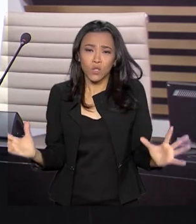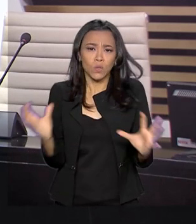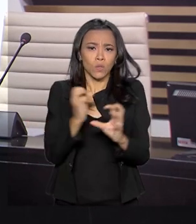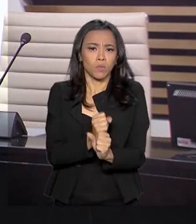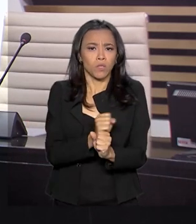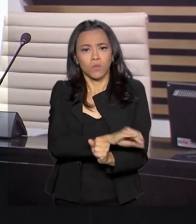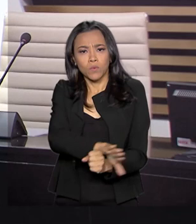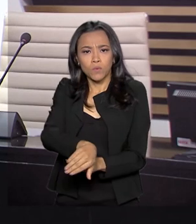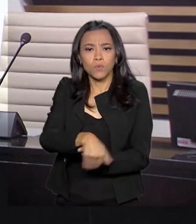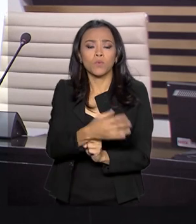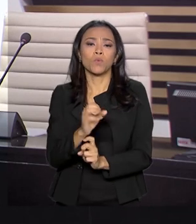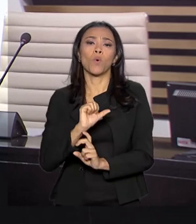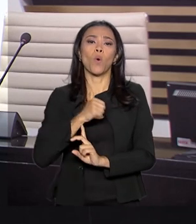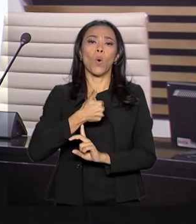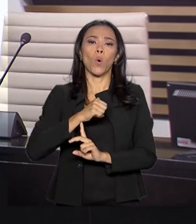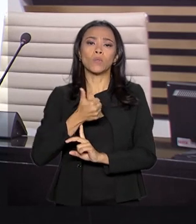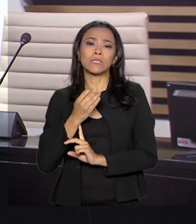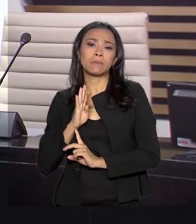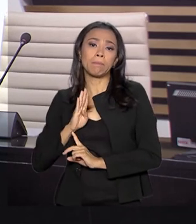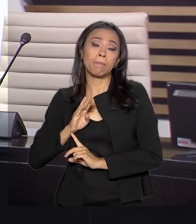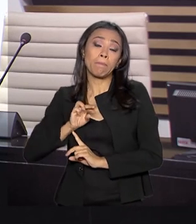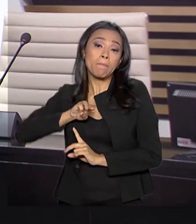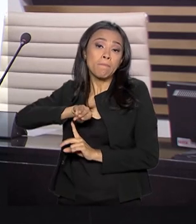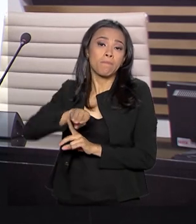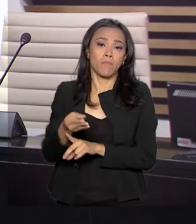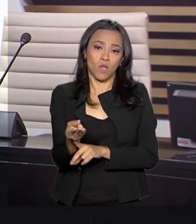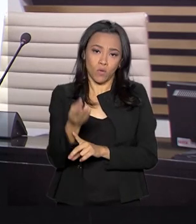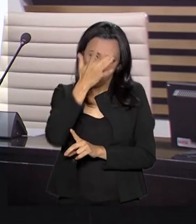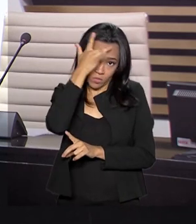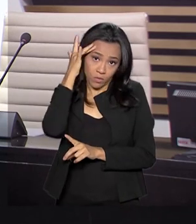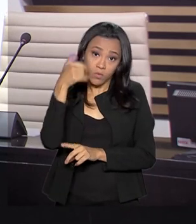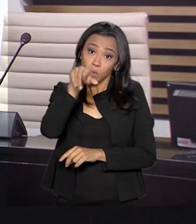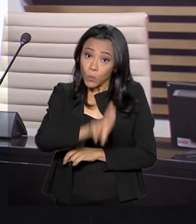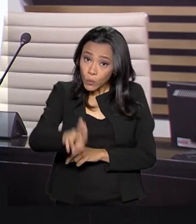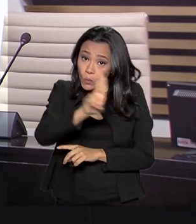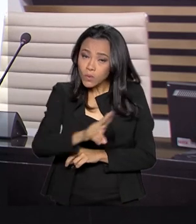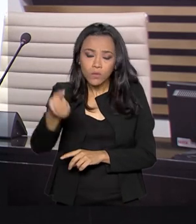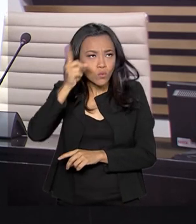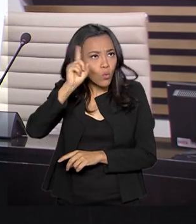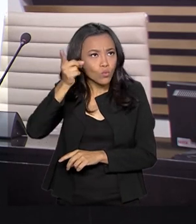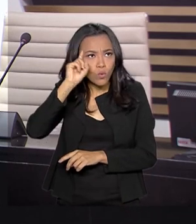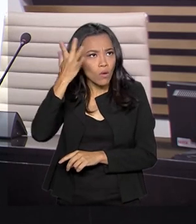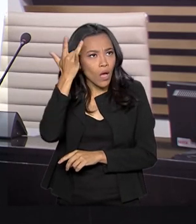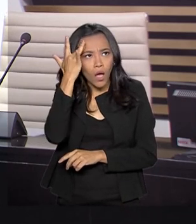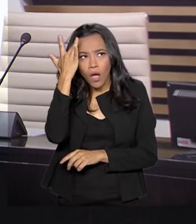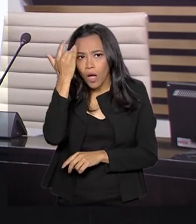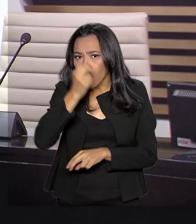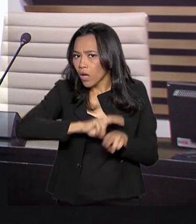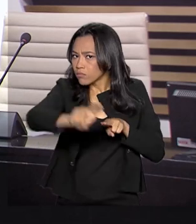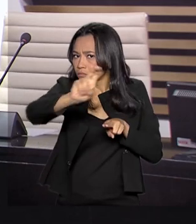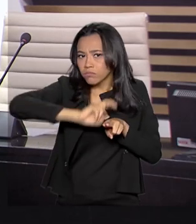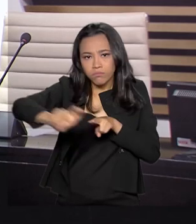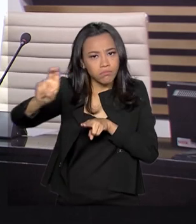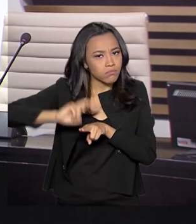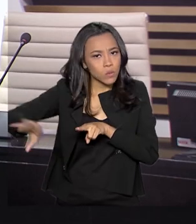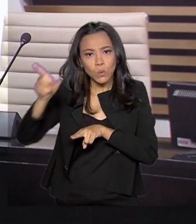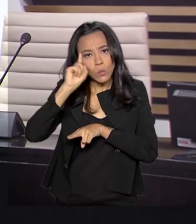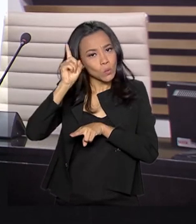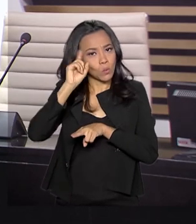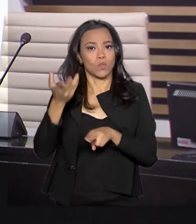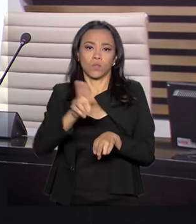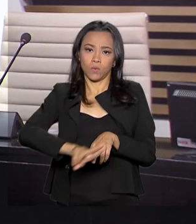cerca de 11 milhões de pessoas utilizam esse meio de transporte todos os dias no Brasil. Os recursos virão